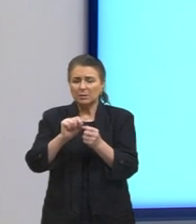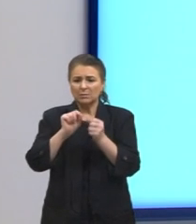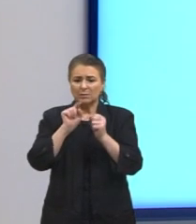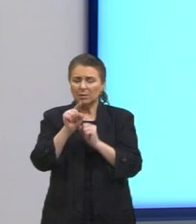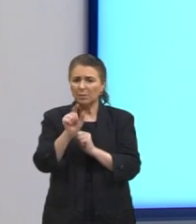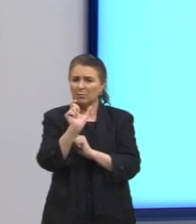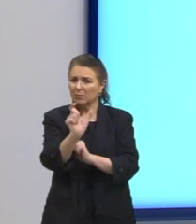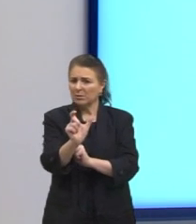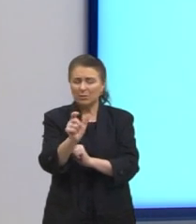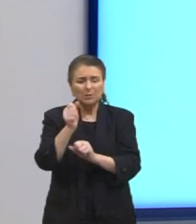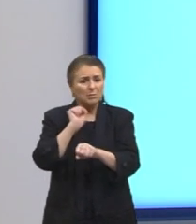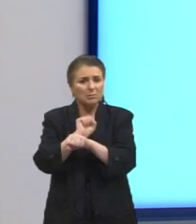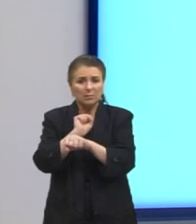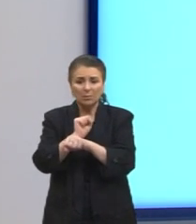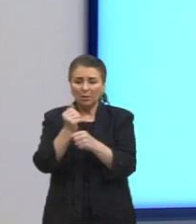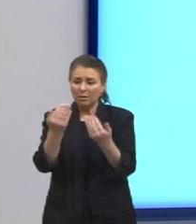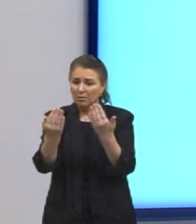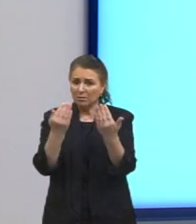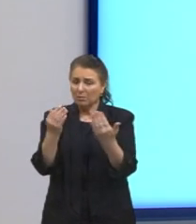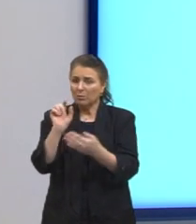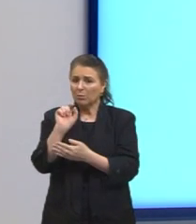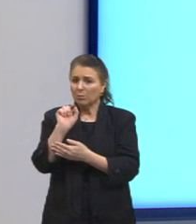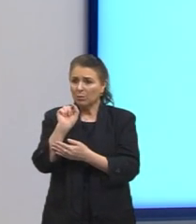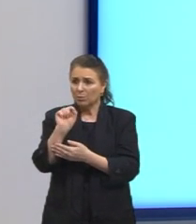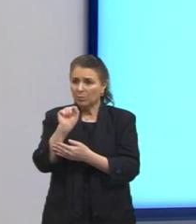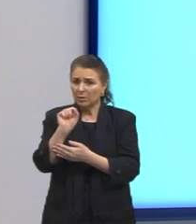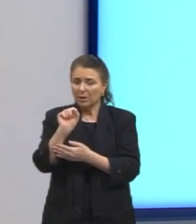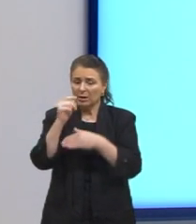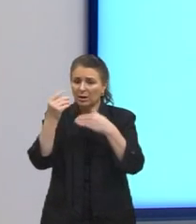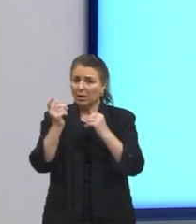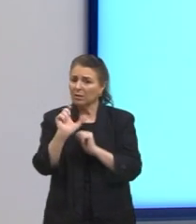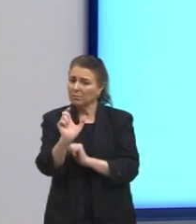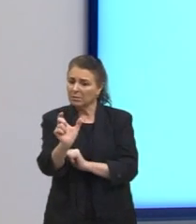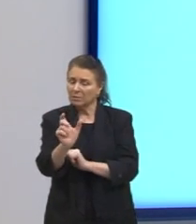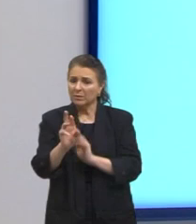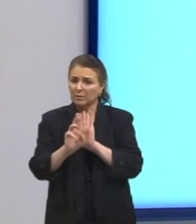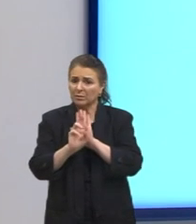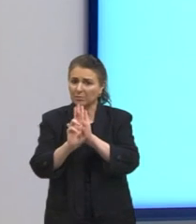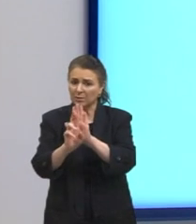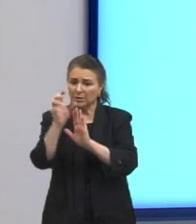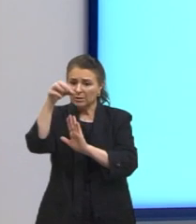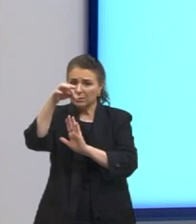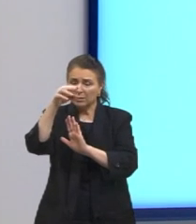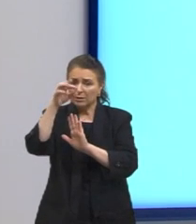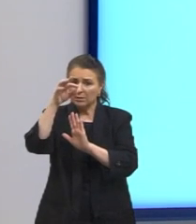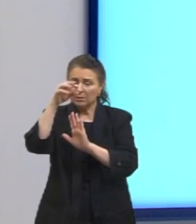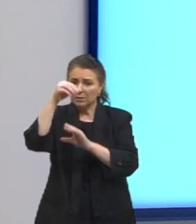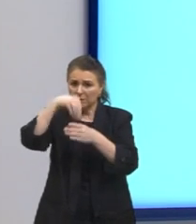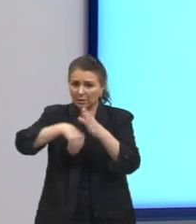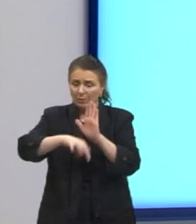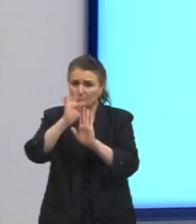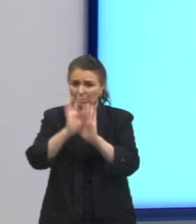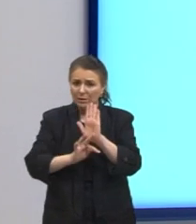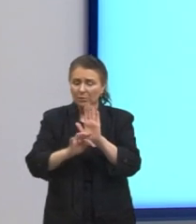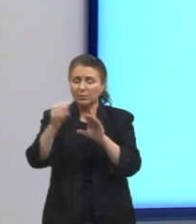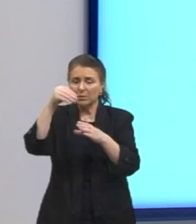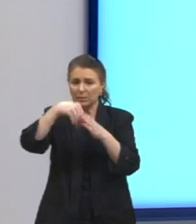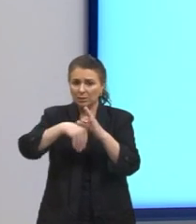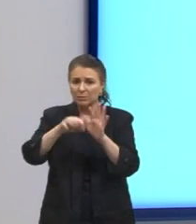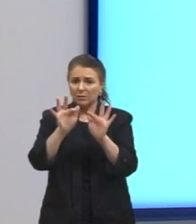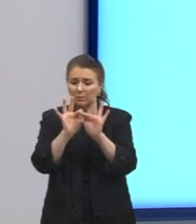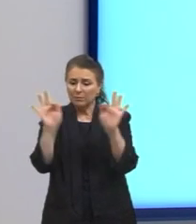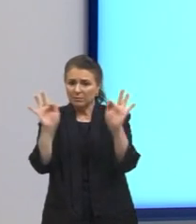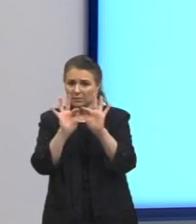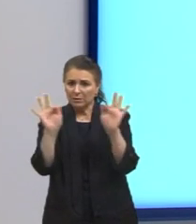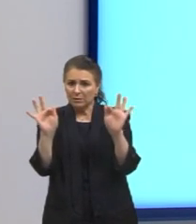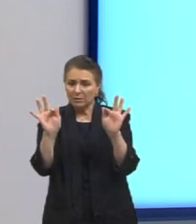paramos para analisar o que o unthinkable representa dentro desta frase aqui. Então, olha só o que ele